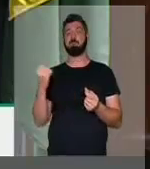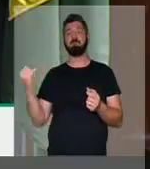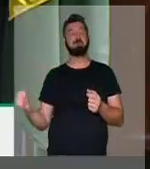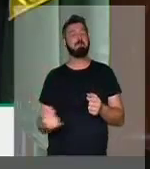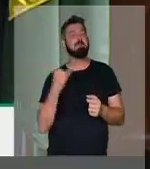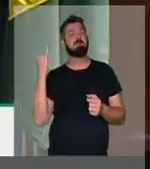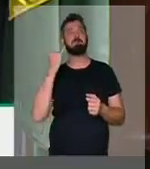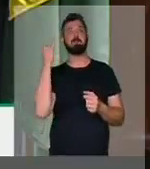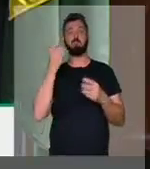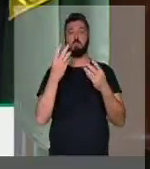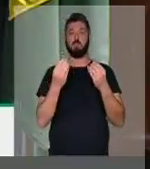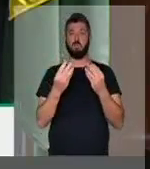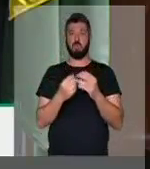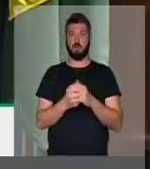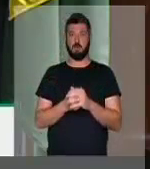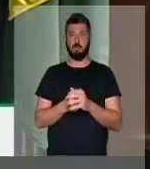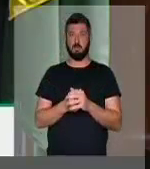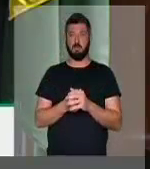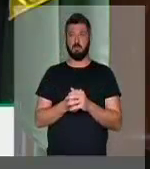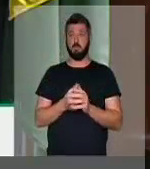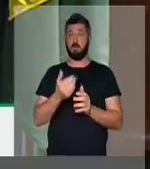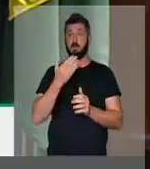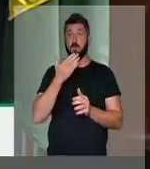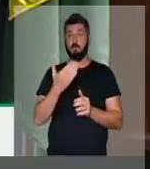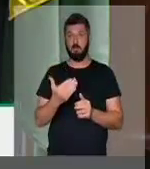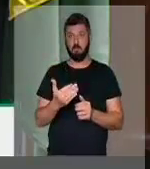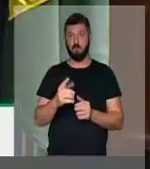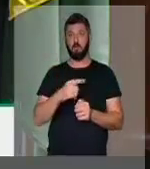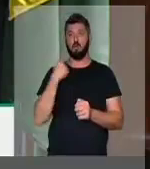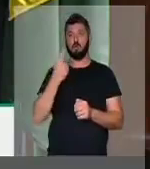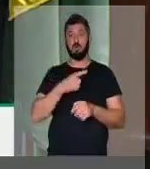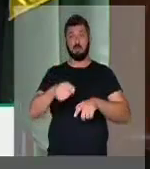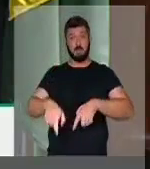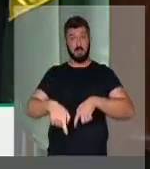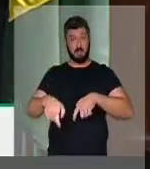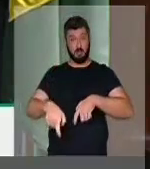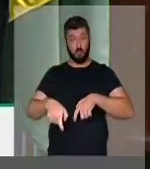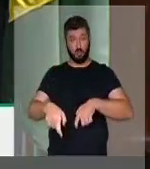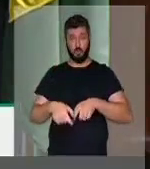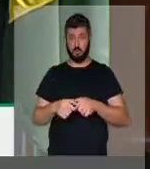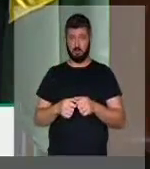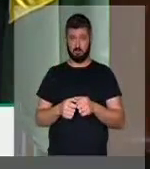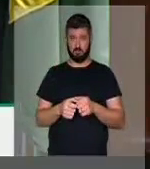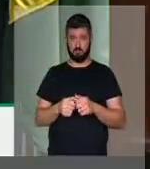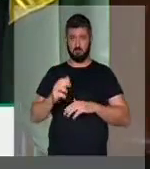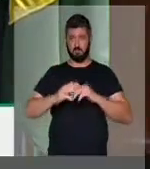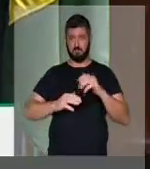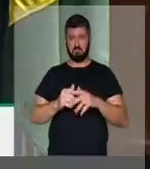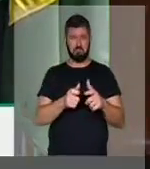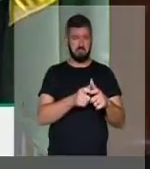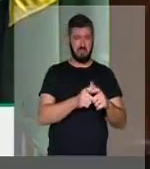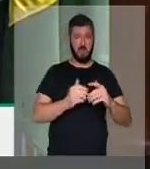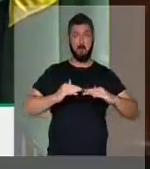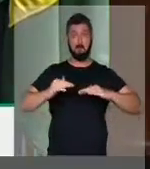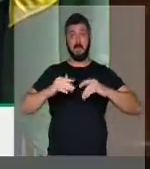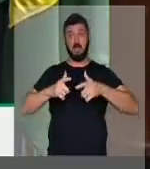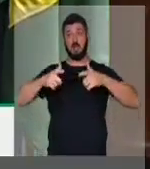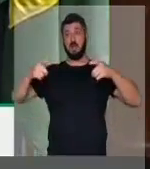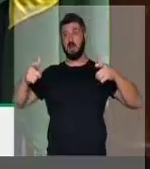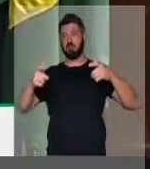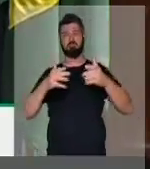extrema importância para os nossos agricultores, seja eles pequenos,